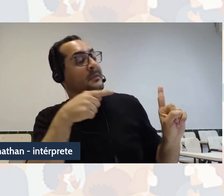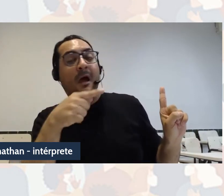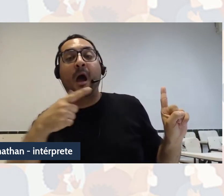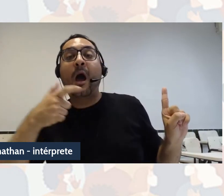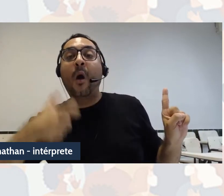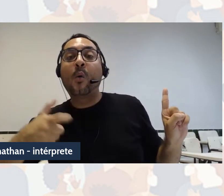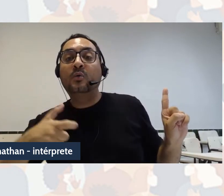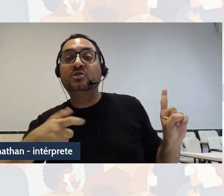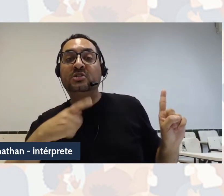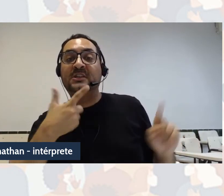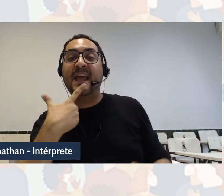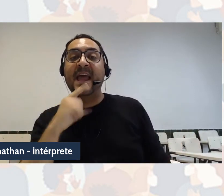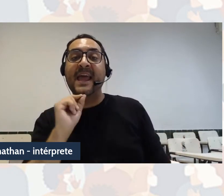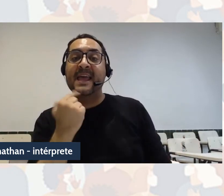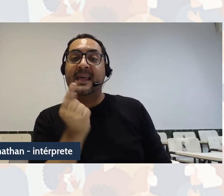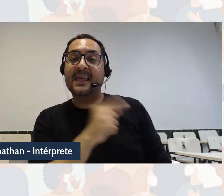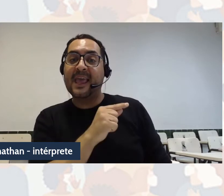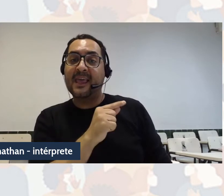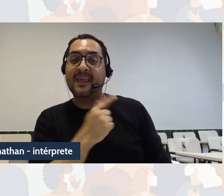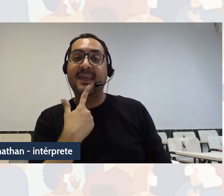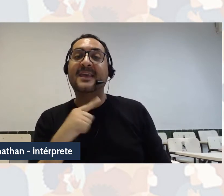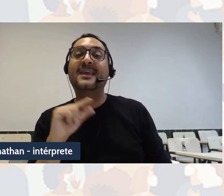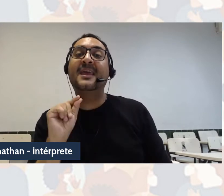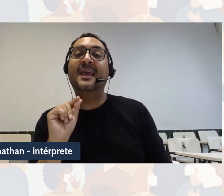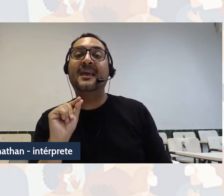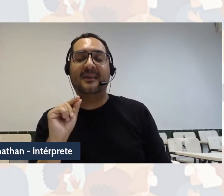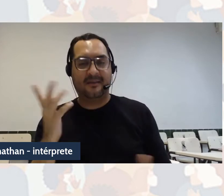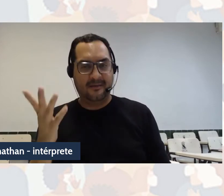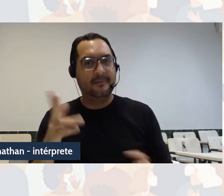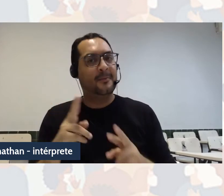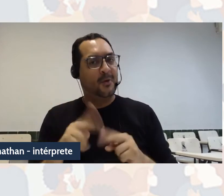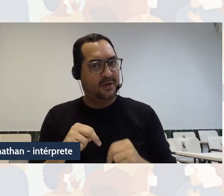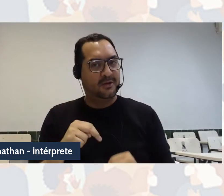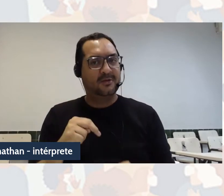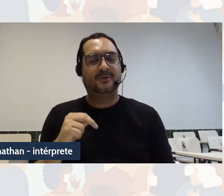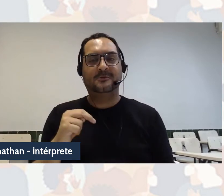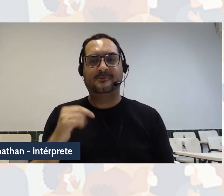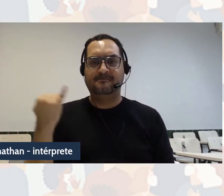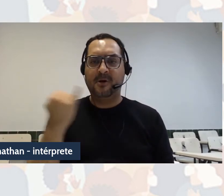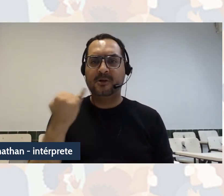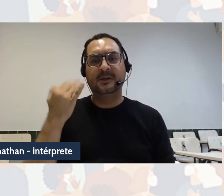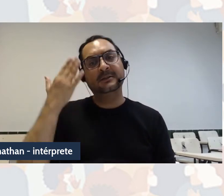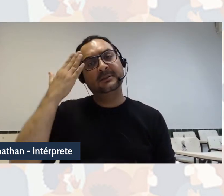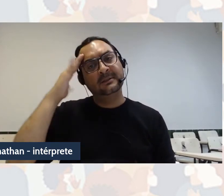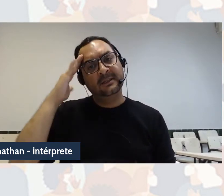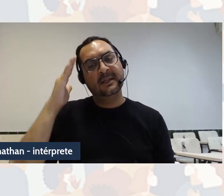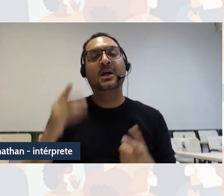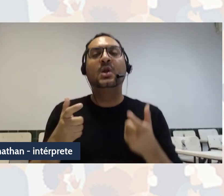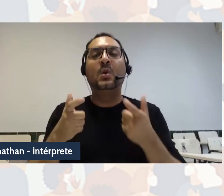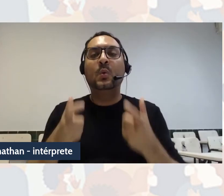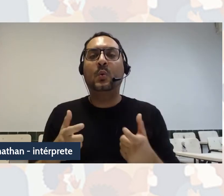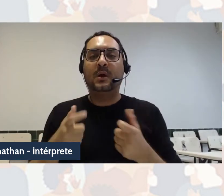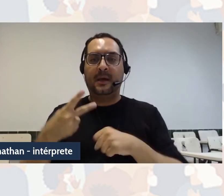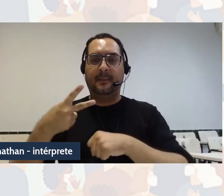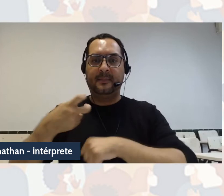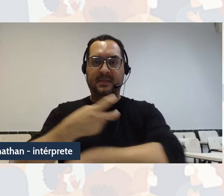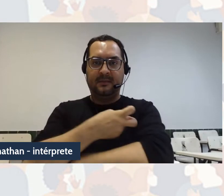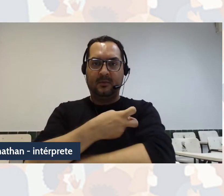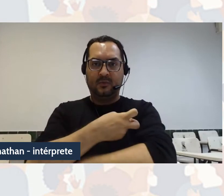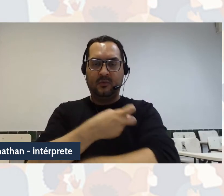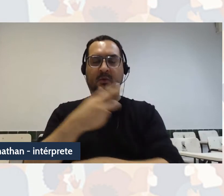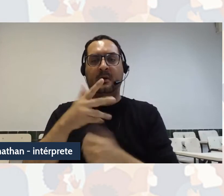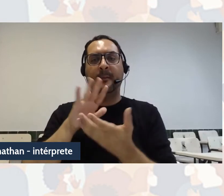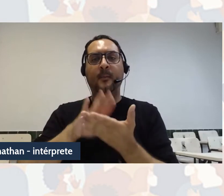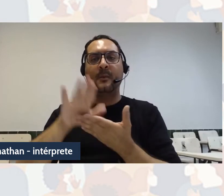pessoas. Por isso, a importância de perceber esse lugar epistêmico na produção desse conhecimento. E